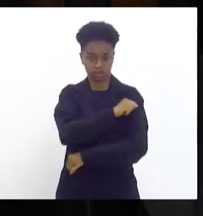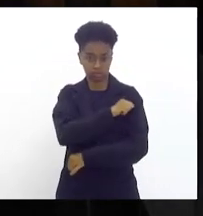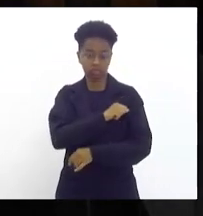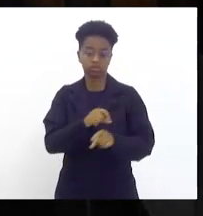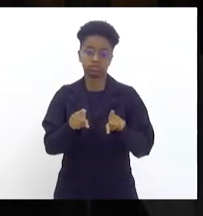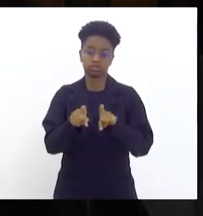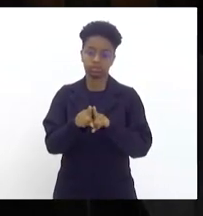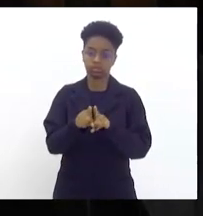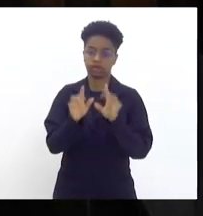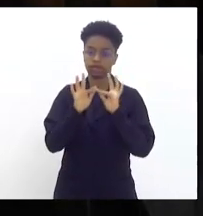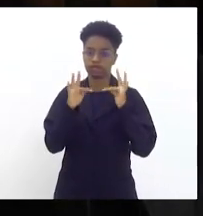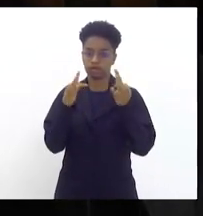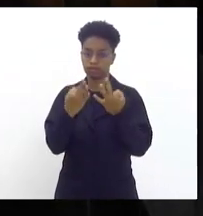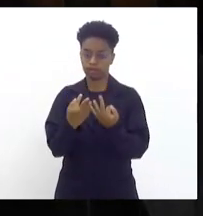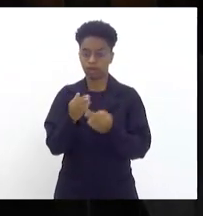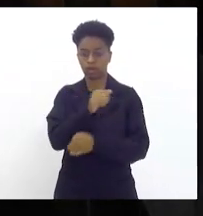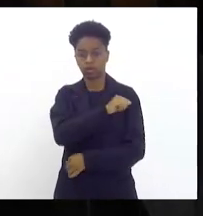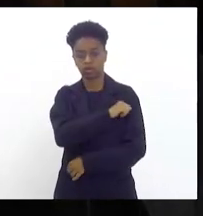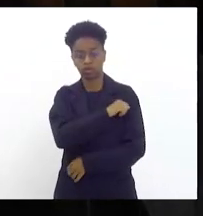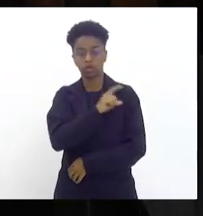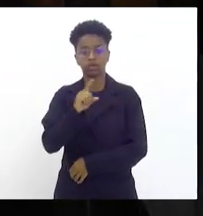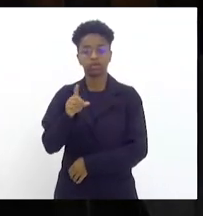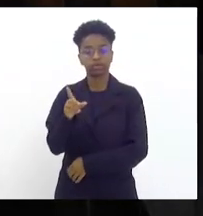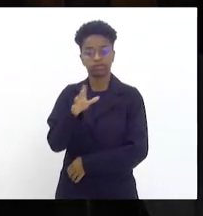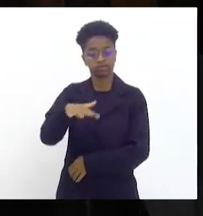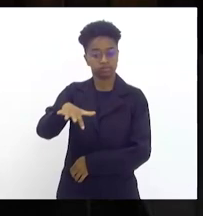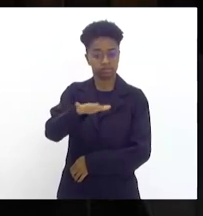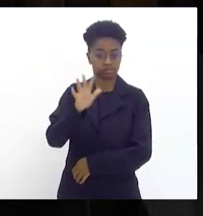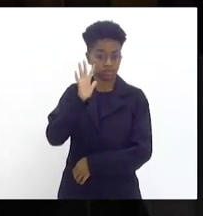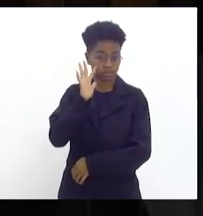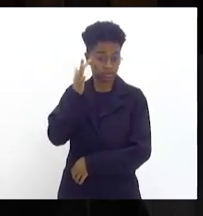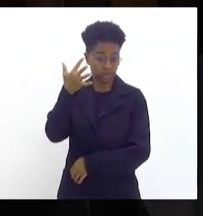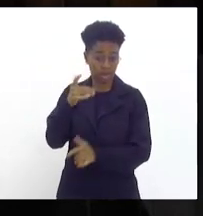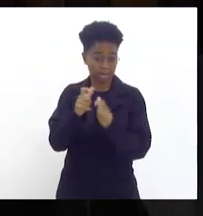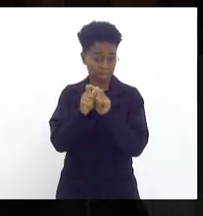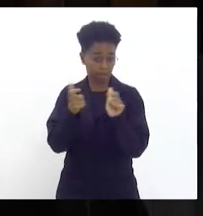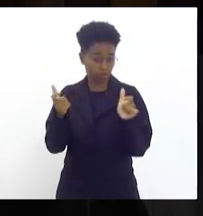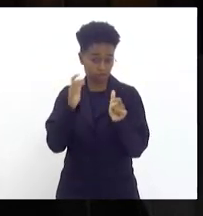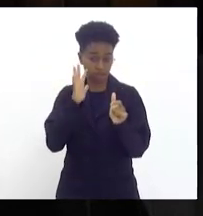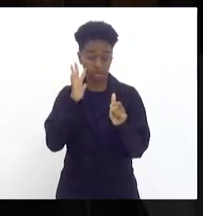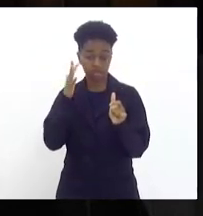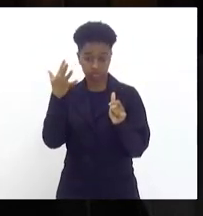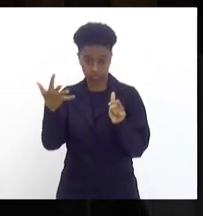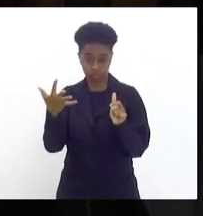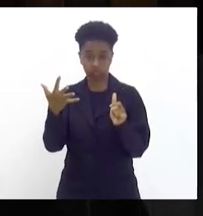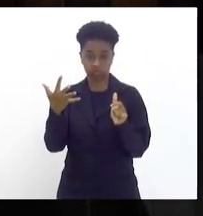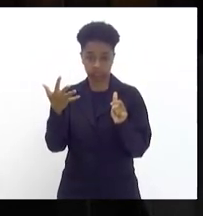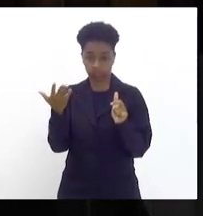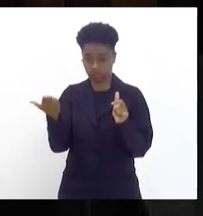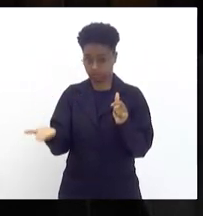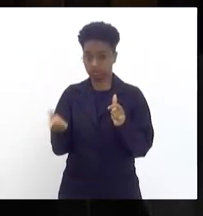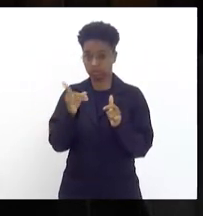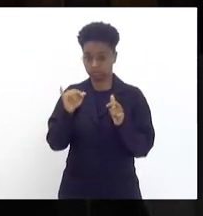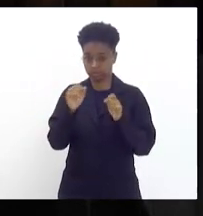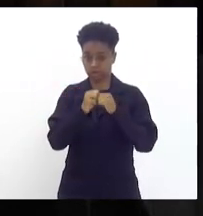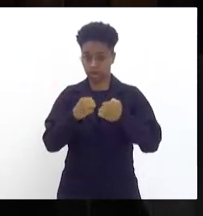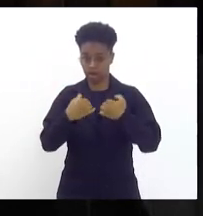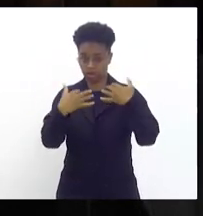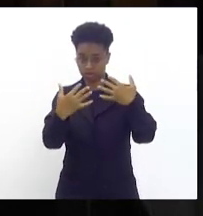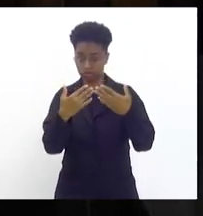pais de alunos decidiram a sua grande maioria naquela noite da audiência pública